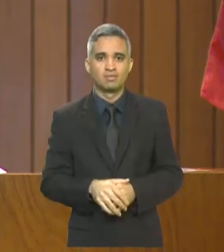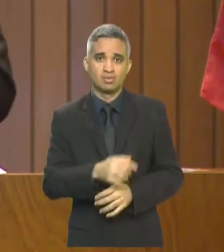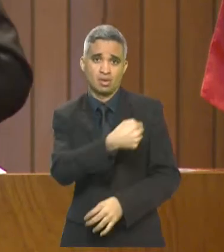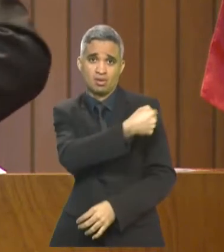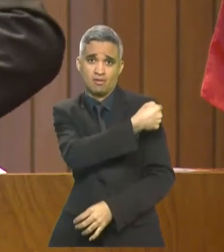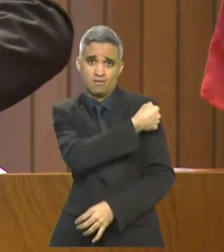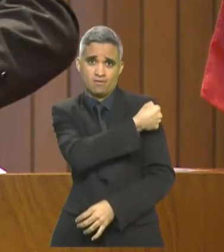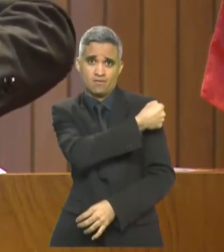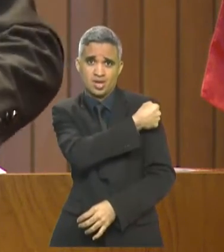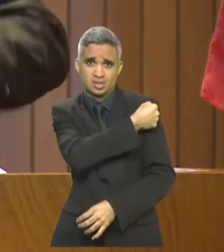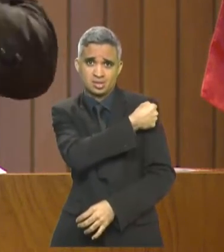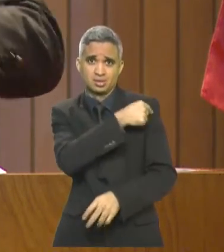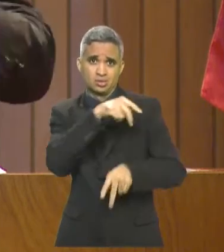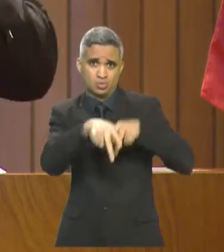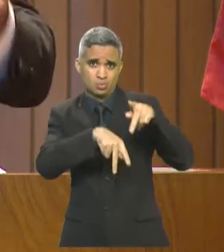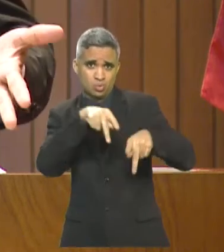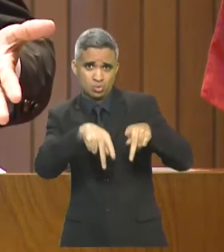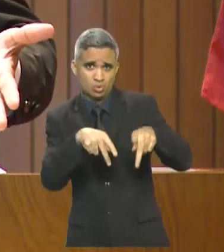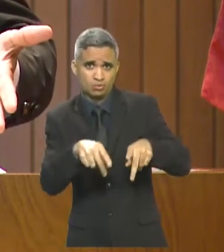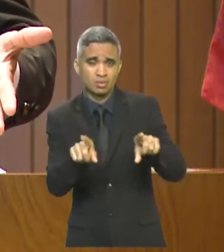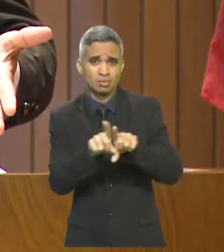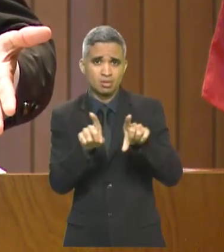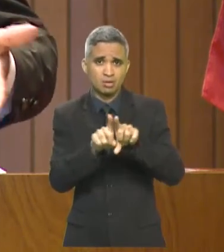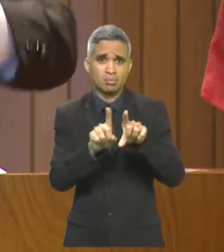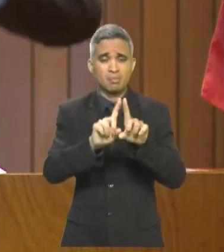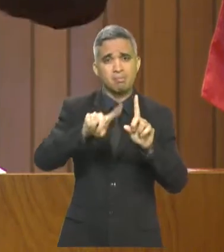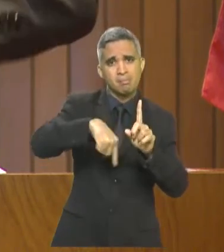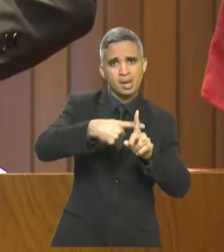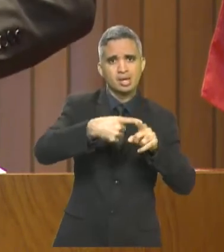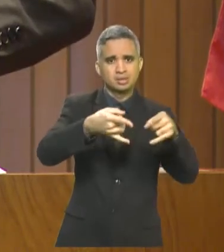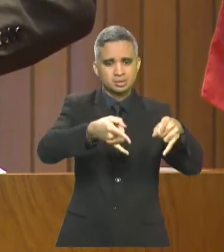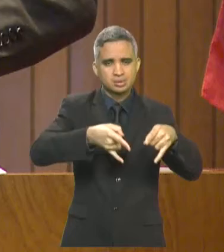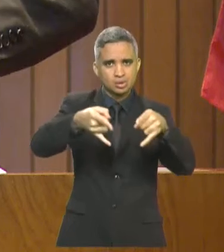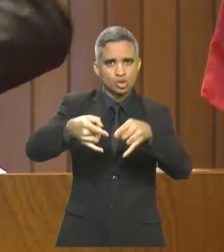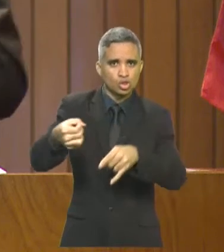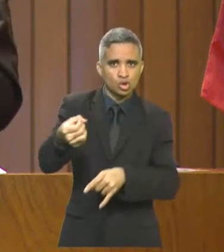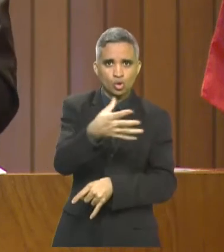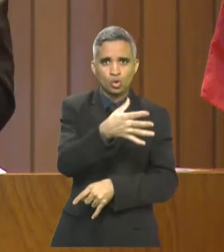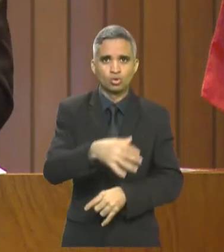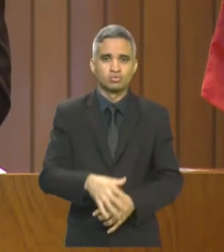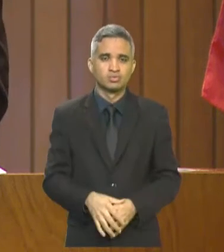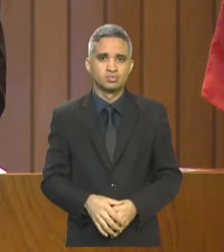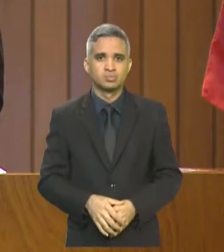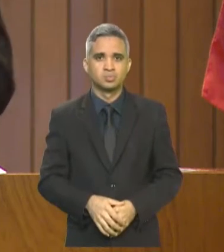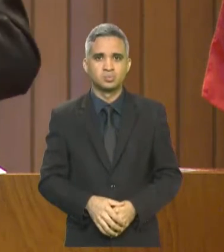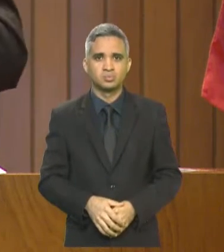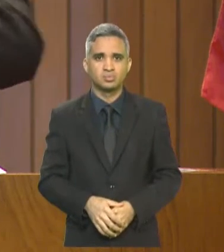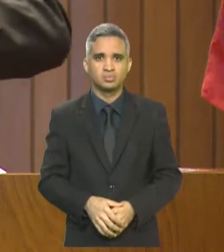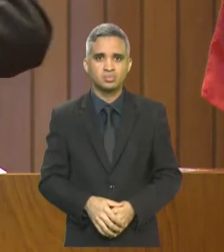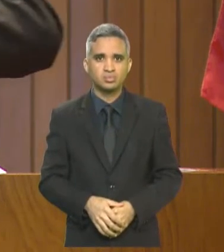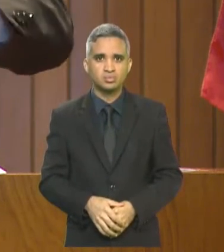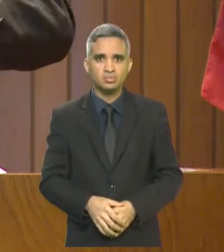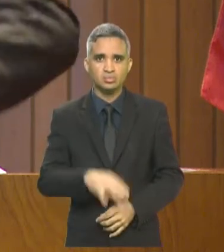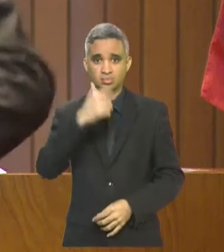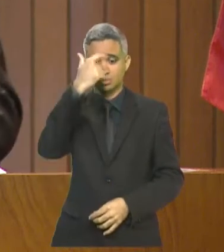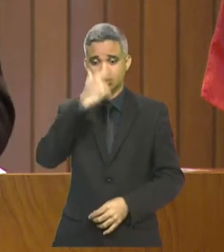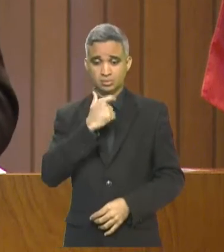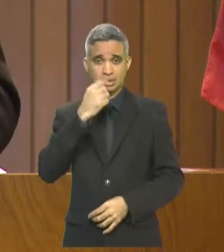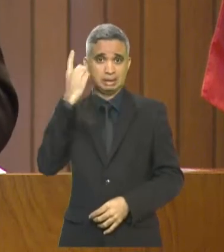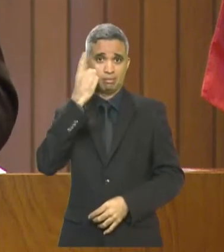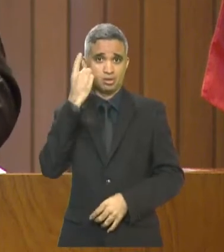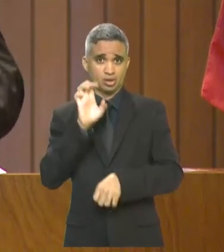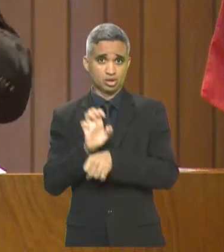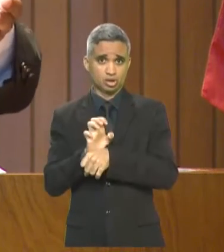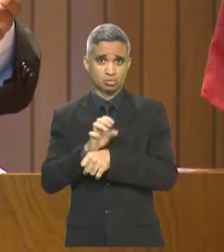imunização da população, e na abertura de leitos. E como deputado estadual, eu não tenho procuração nenhuma do